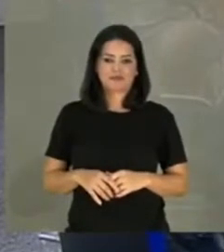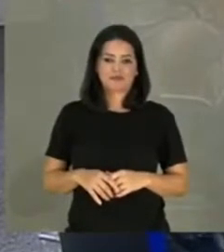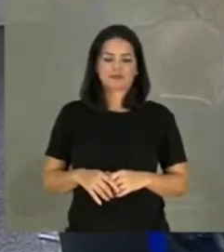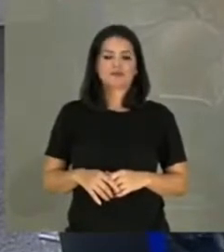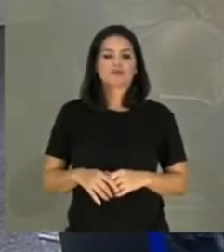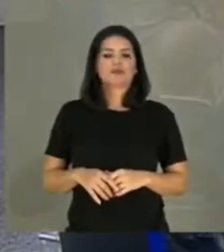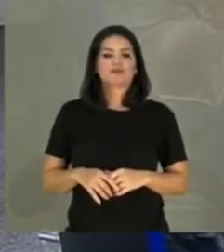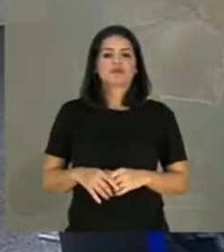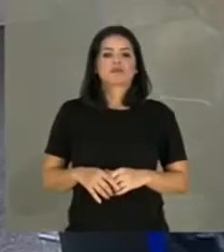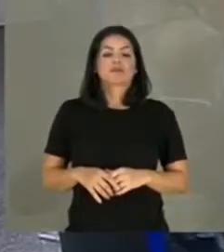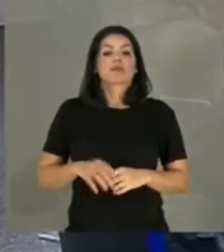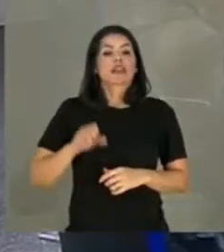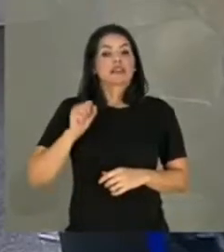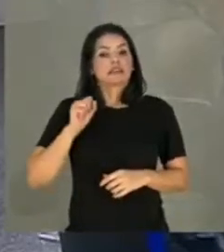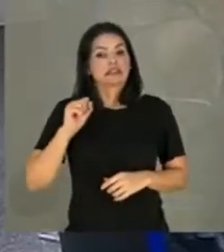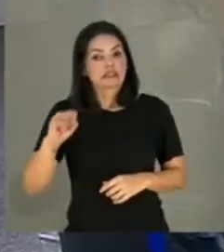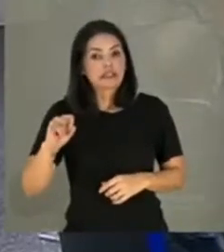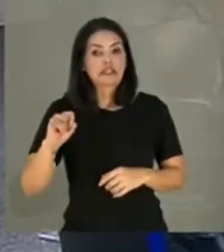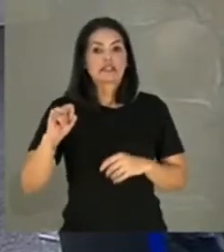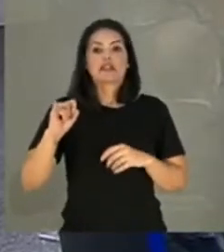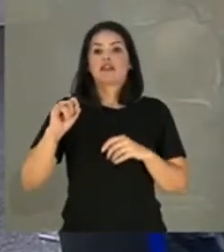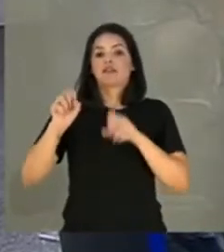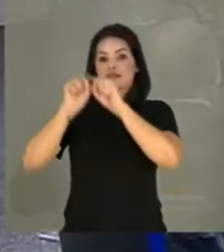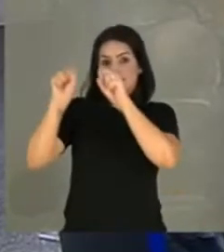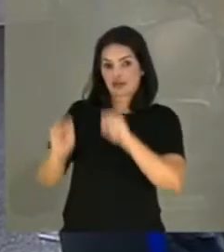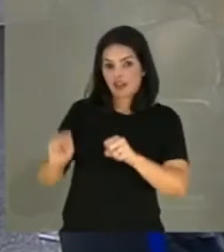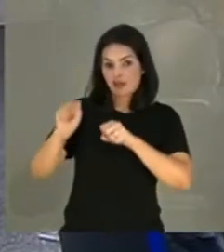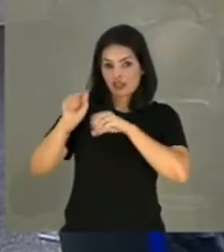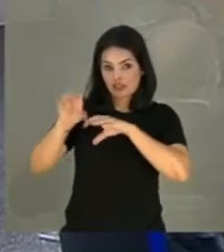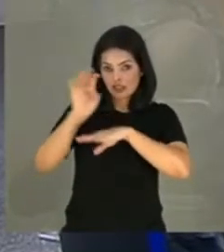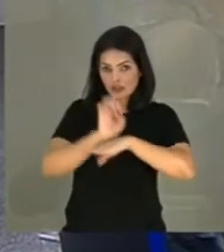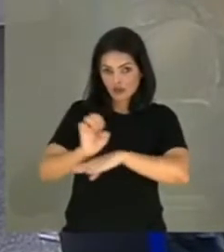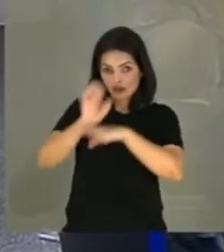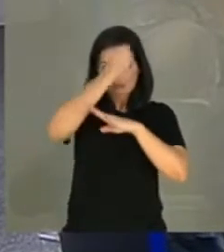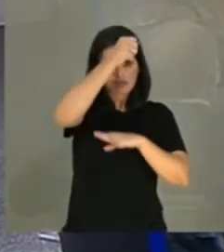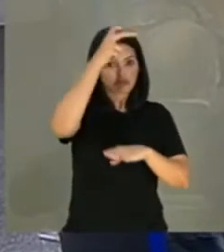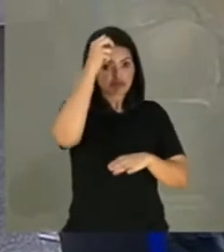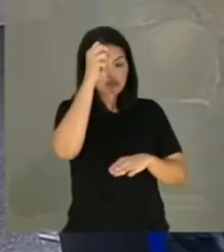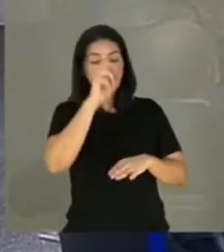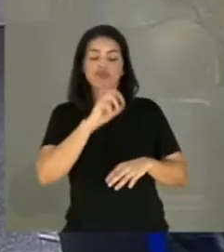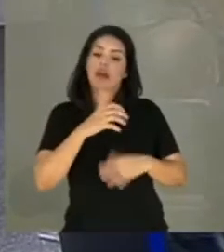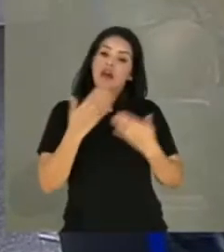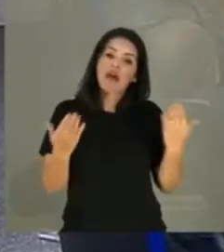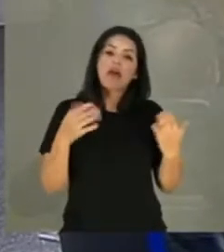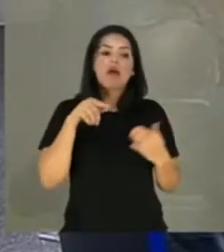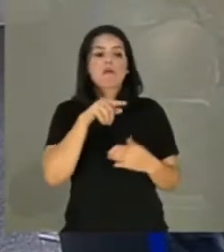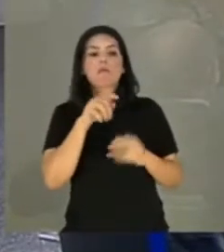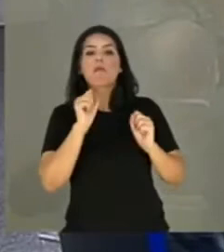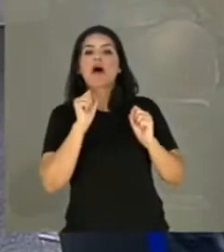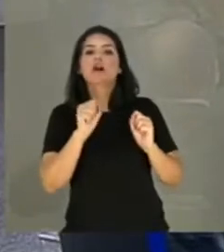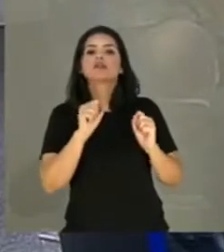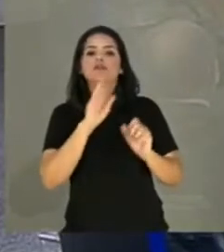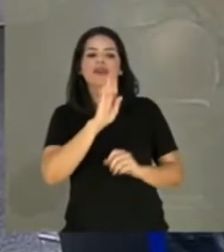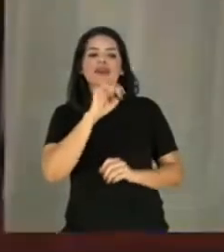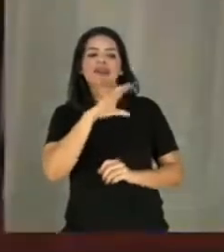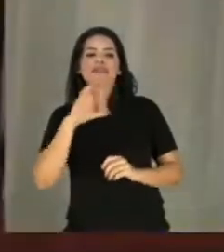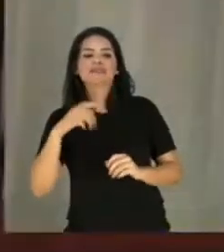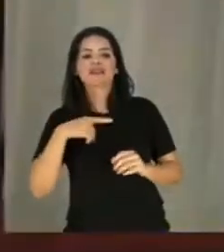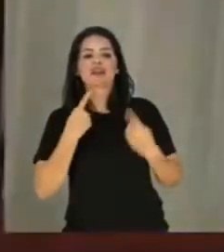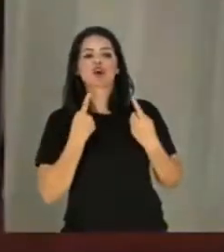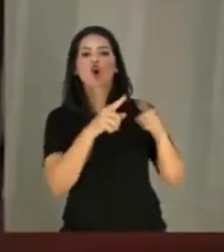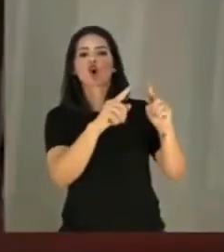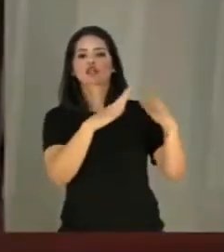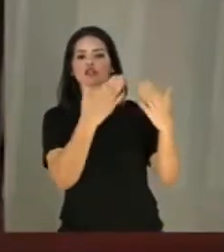Se as redes tiverem condições, a BNCC pode ser lida como uma oposição à escola,